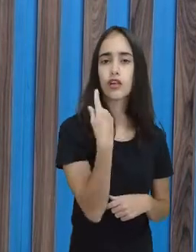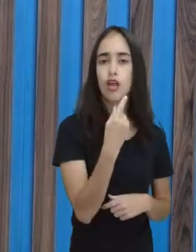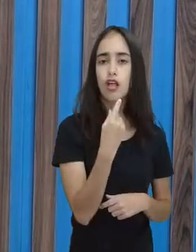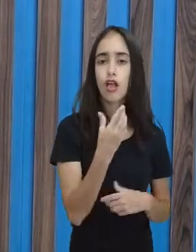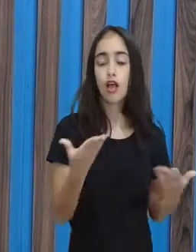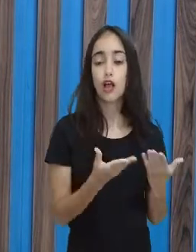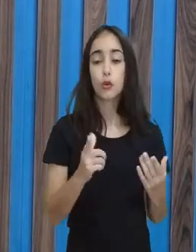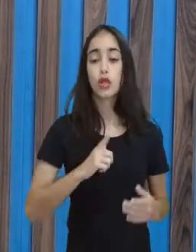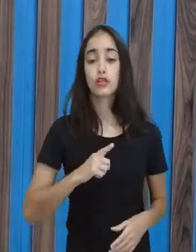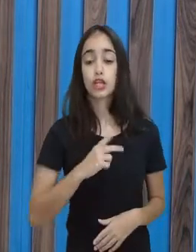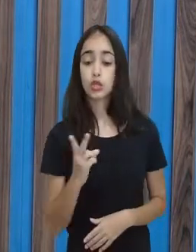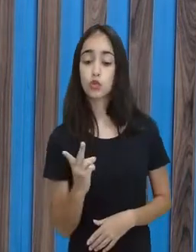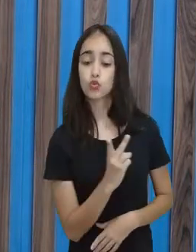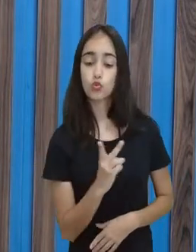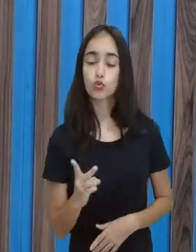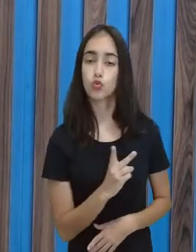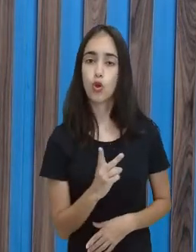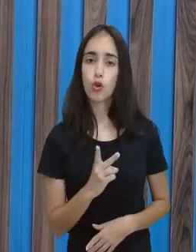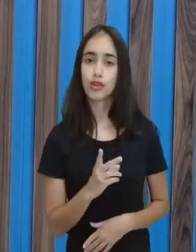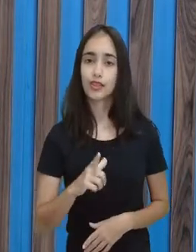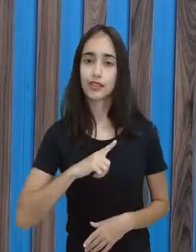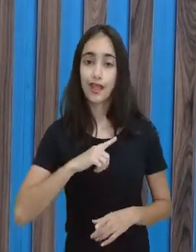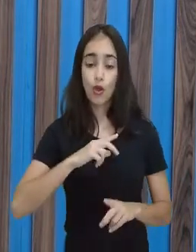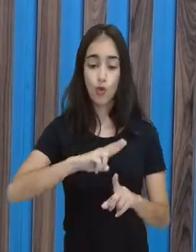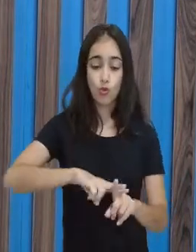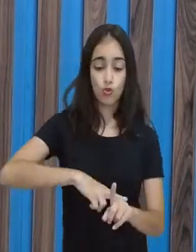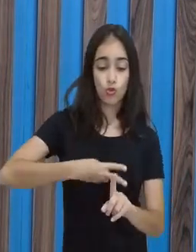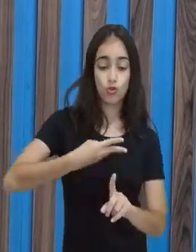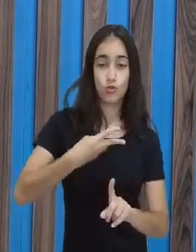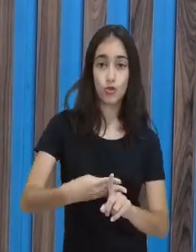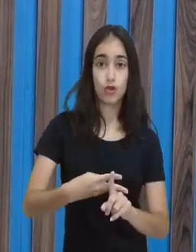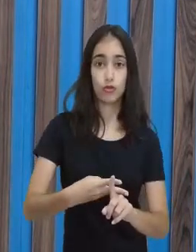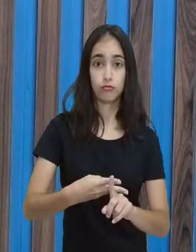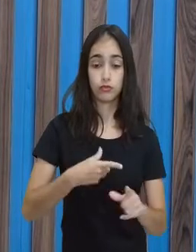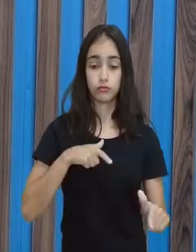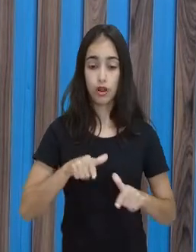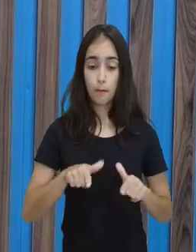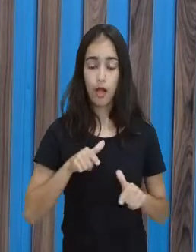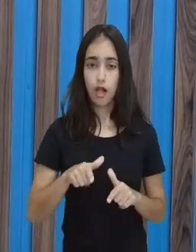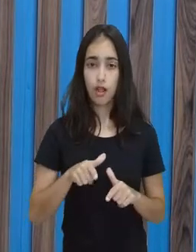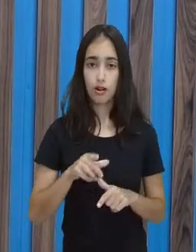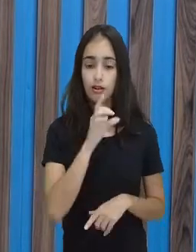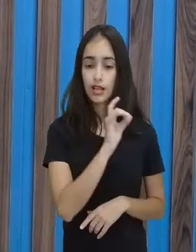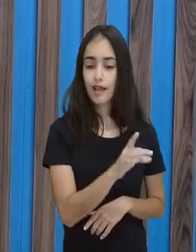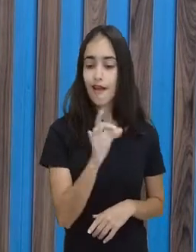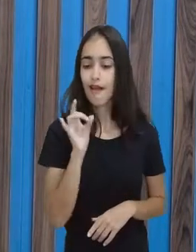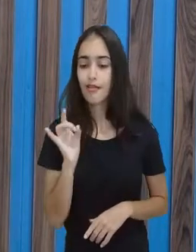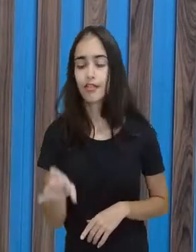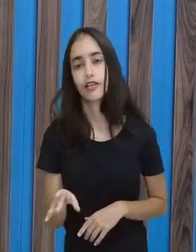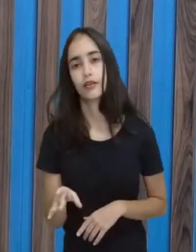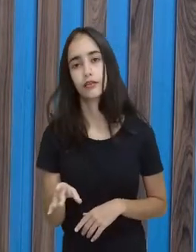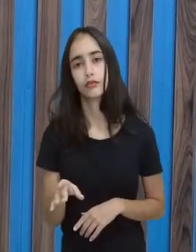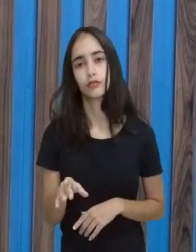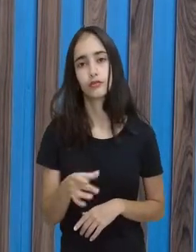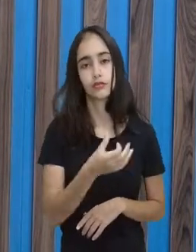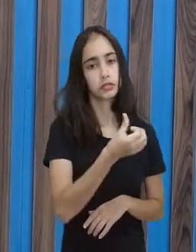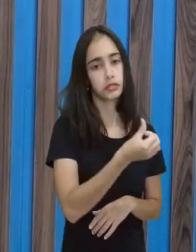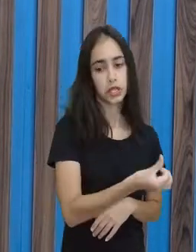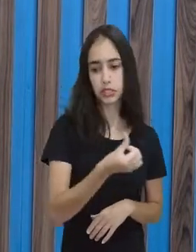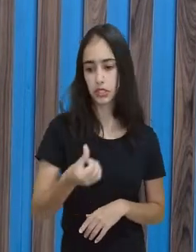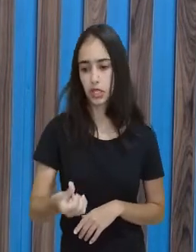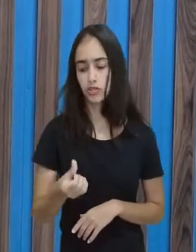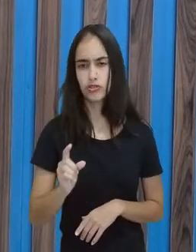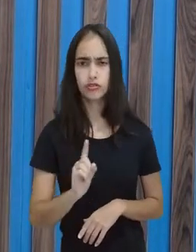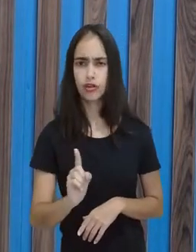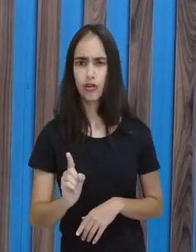do esforço, o dobro do trabalhador, cada um não vai levar seis horas, porque não é o